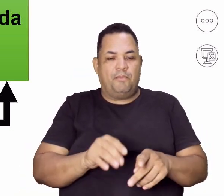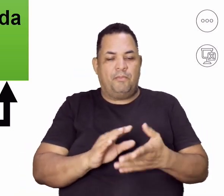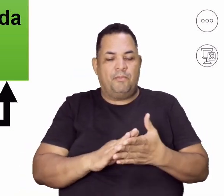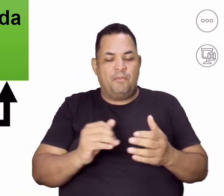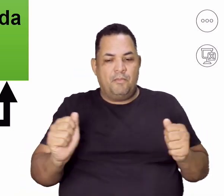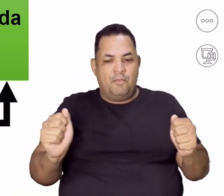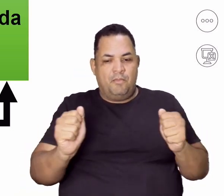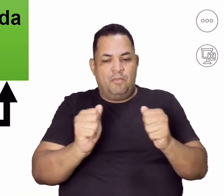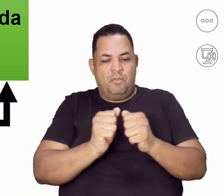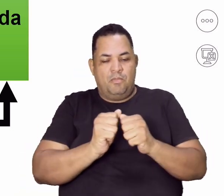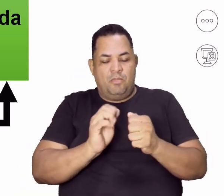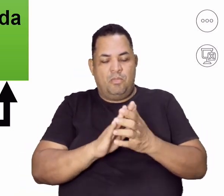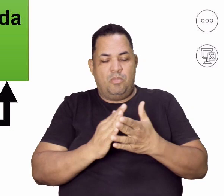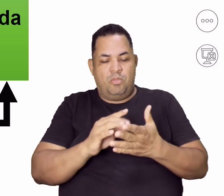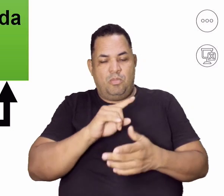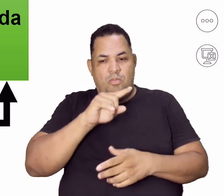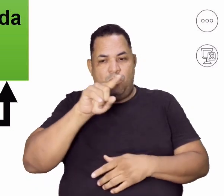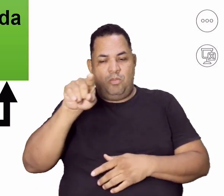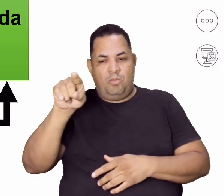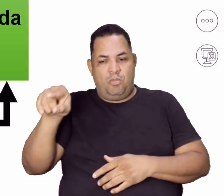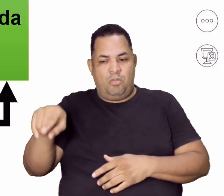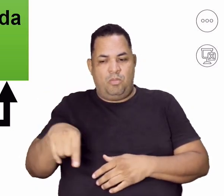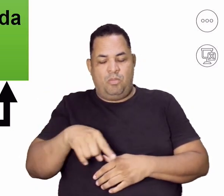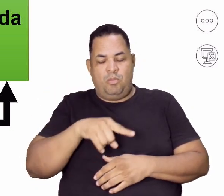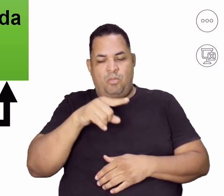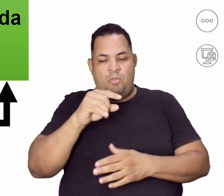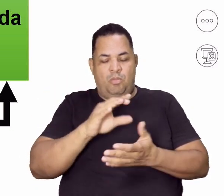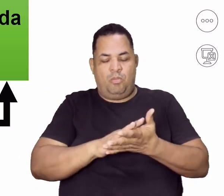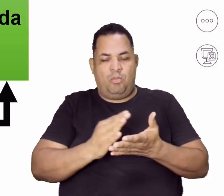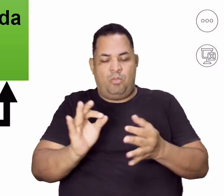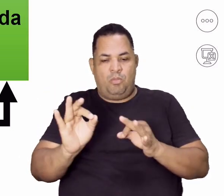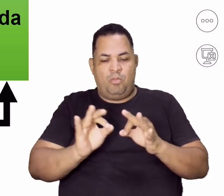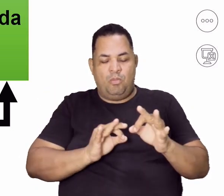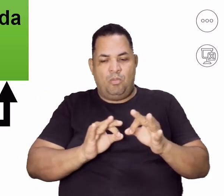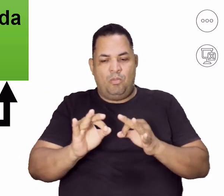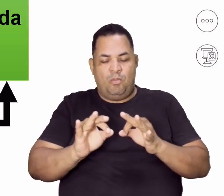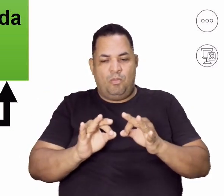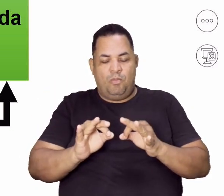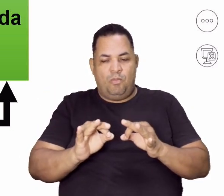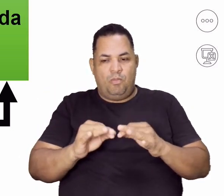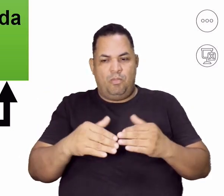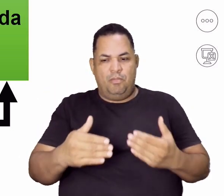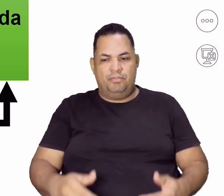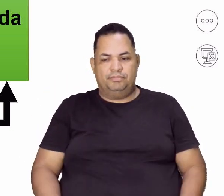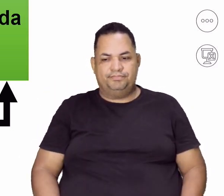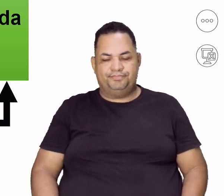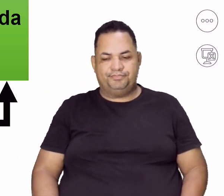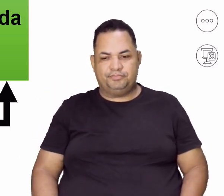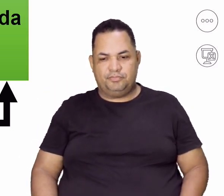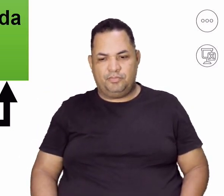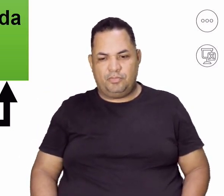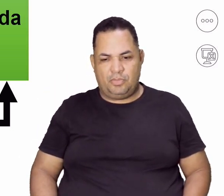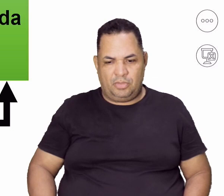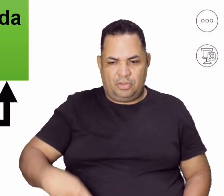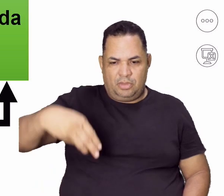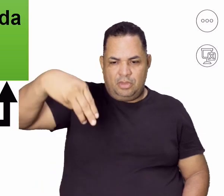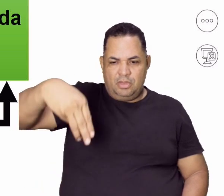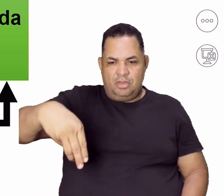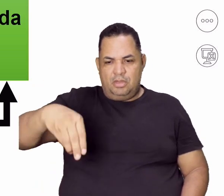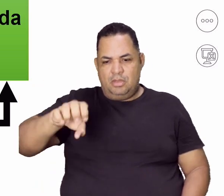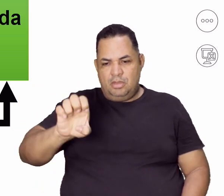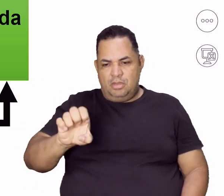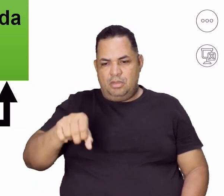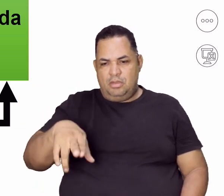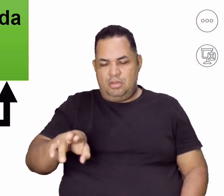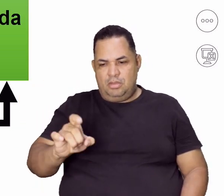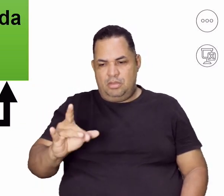proximidade aí desse fluxo, né? Do fluxo sanguíneo aí da menarca, né? Então esses